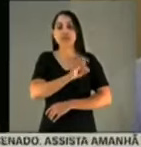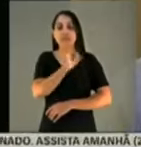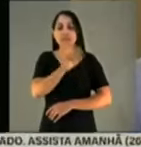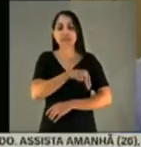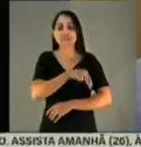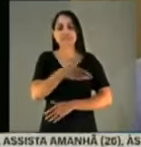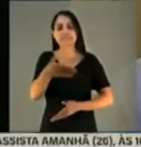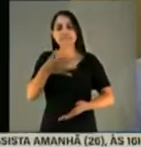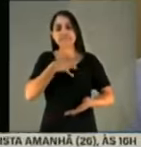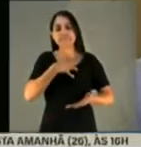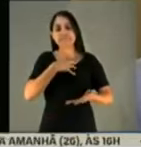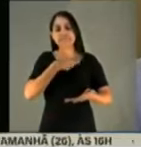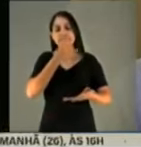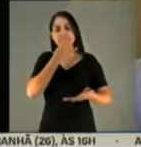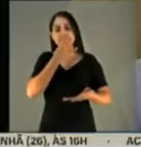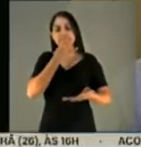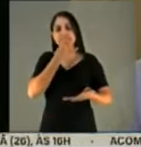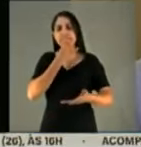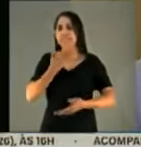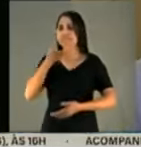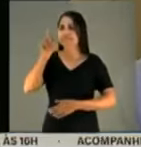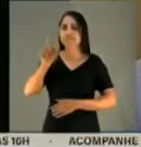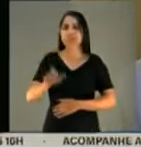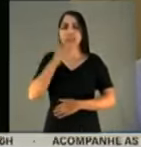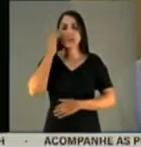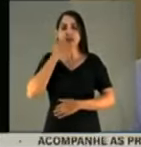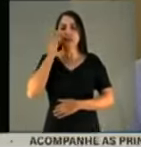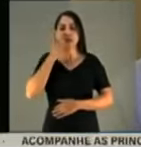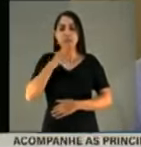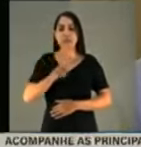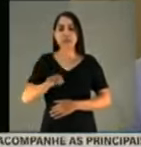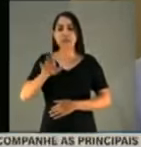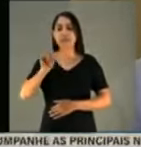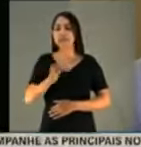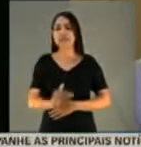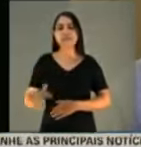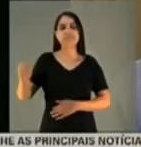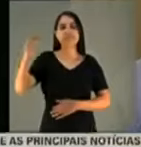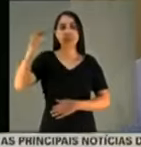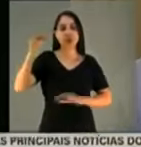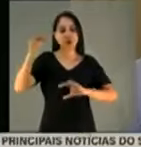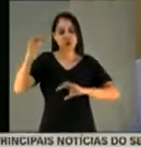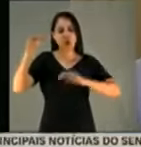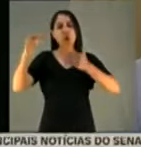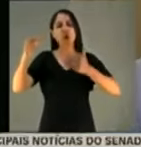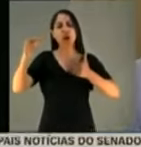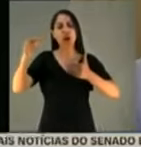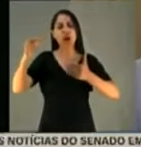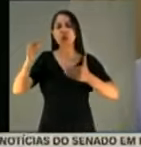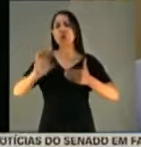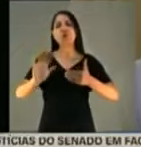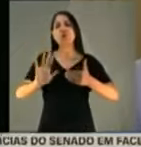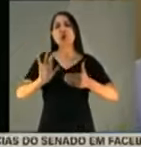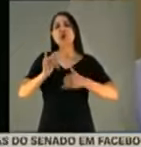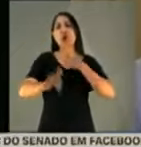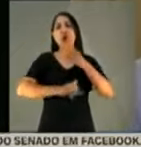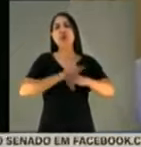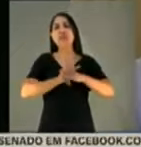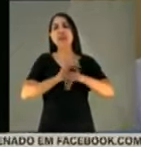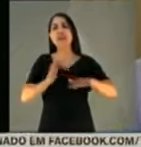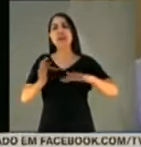Deputado Luiz Miranda, não se coloca a altura da imagem que tenta vender. Coragem, deputado. Não é só para brincar na internet.